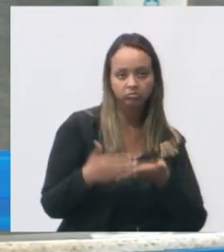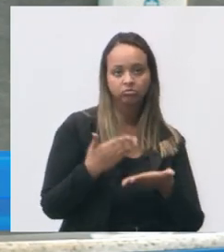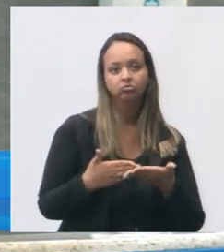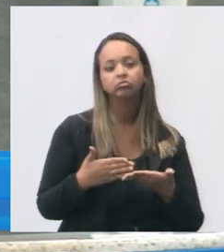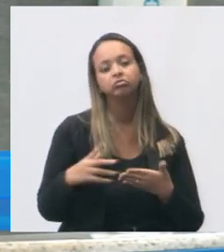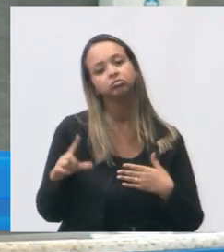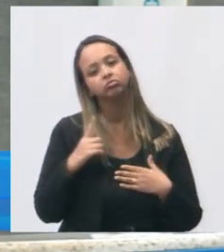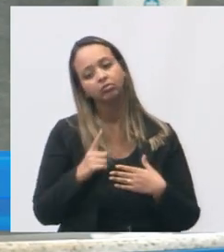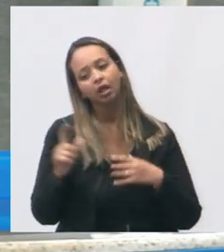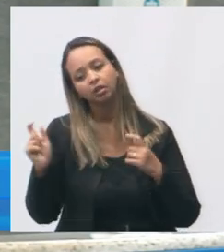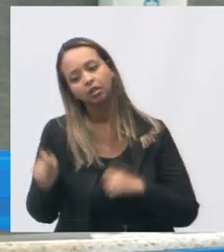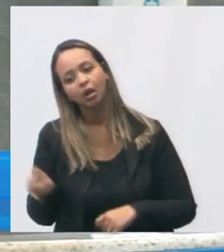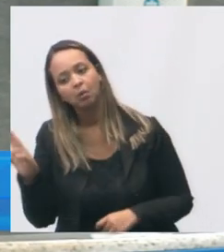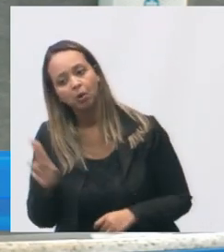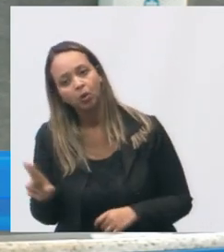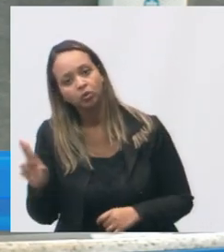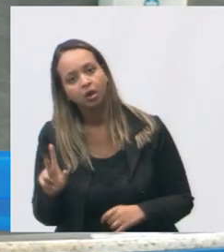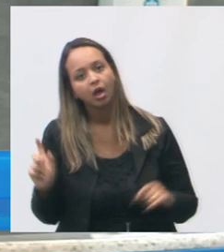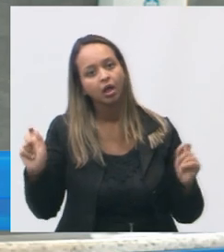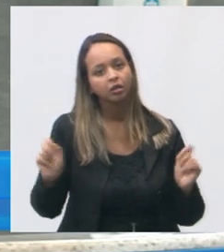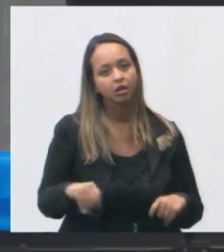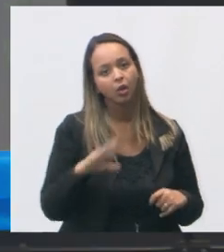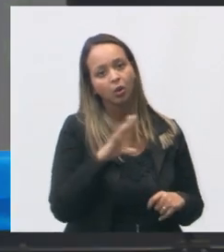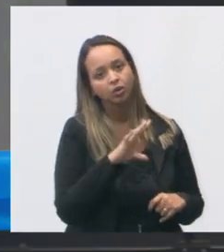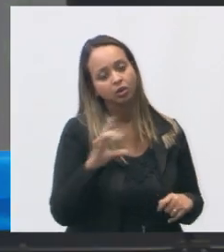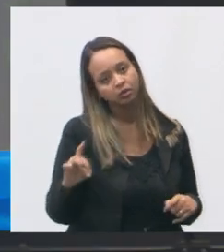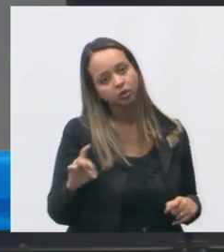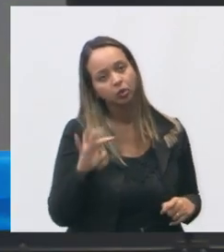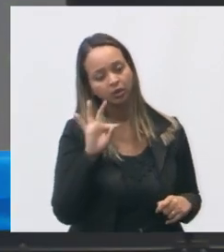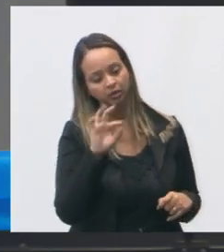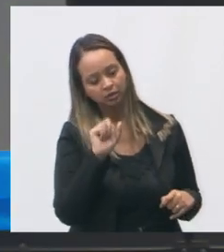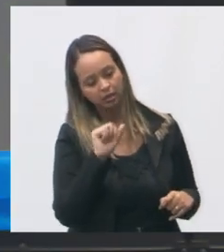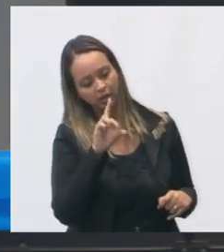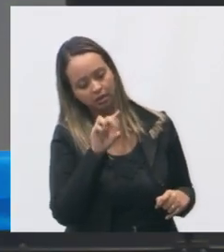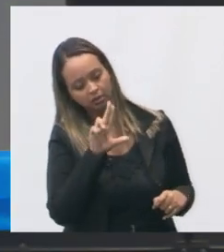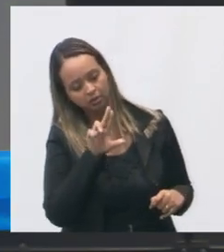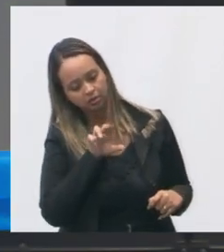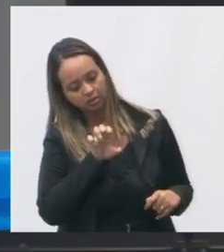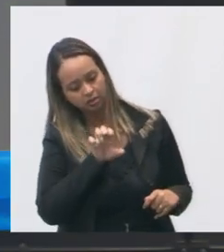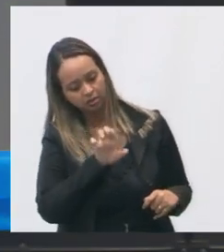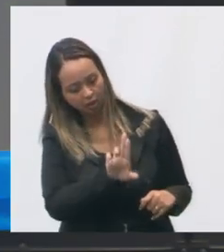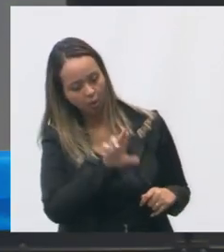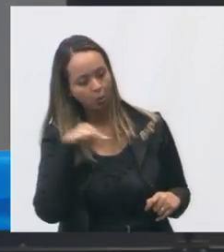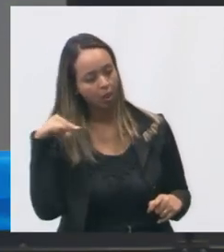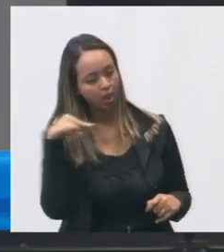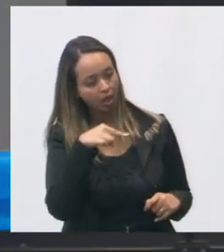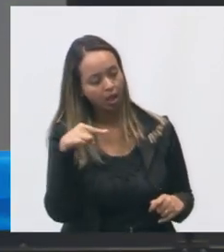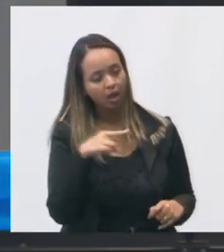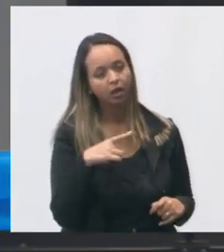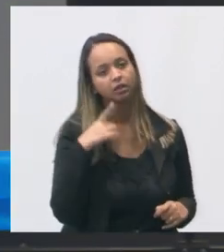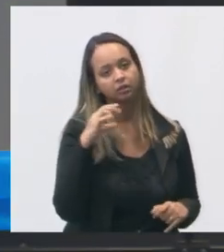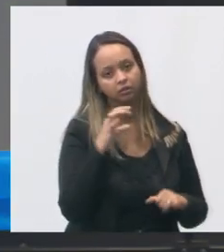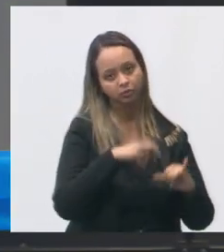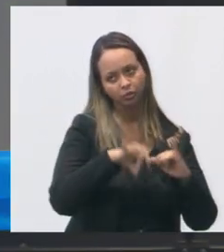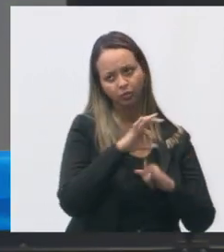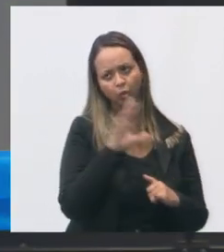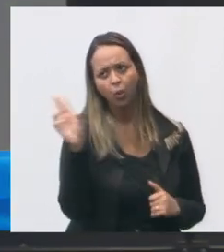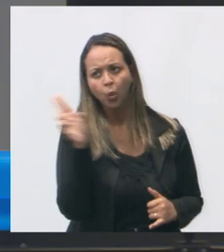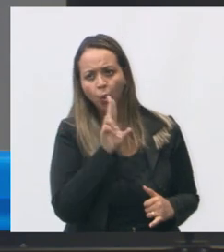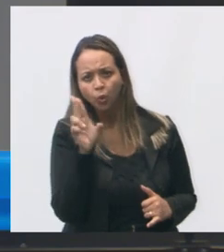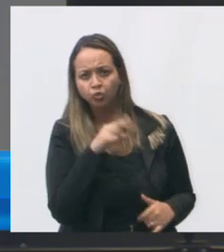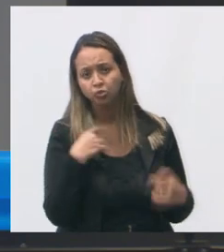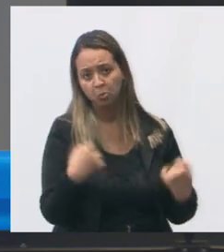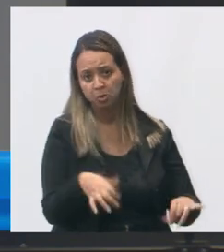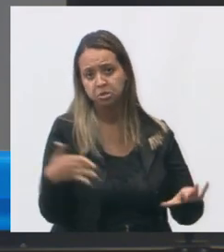termo de sessão de uso o coordenador é o professor Tadeu Piscinati do IFES aqui necessidade urgente é ocupar o